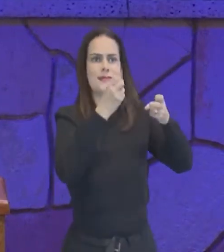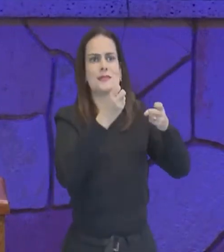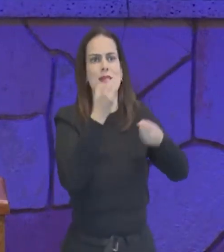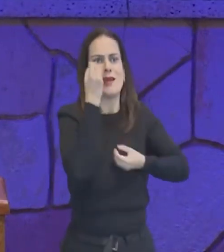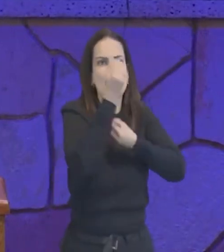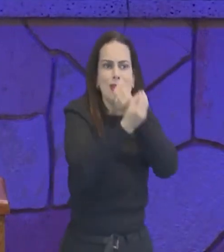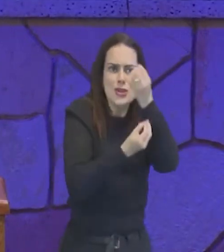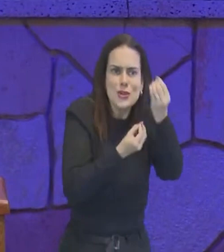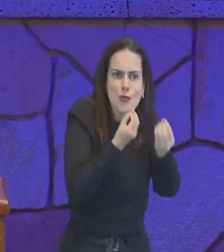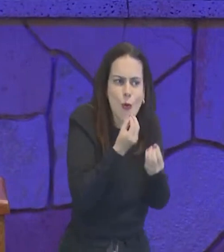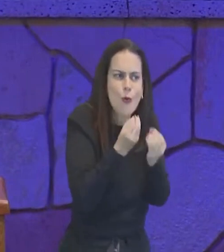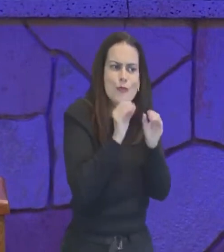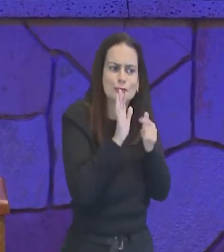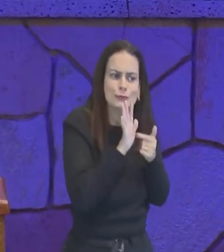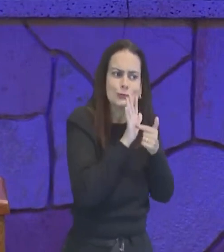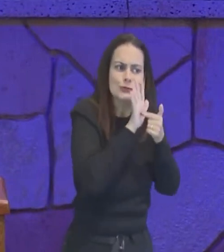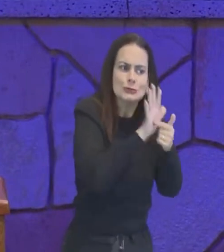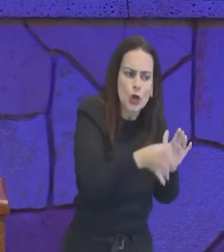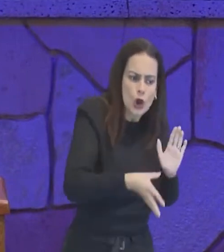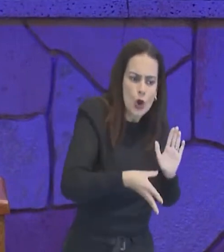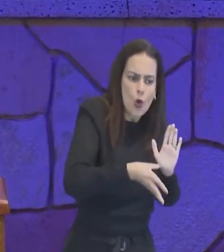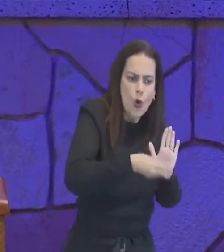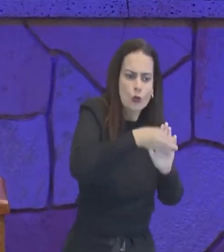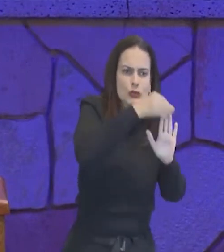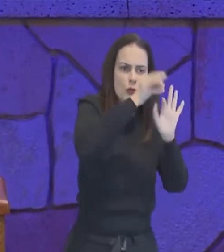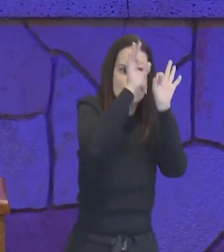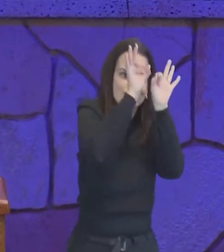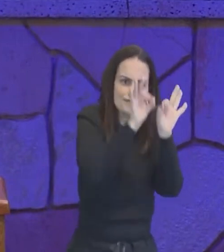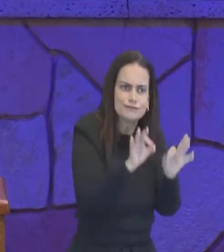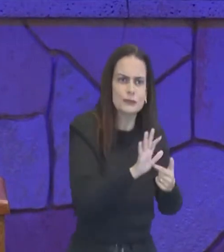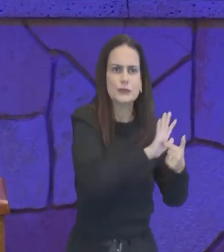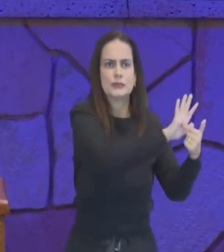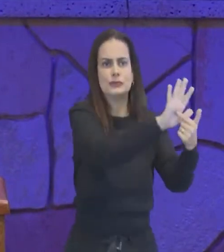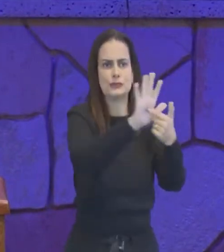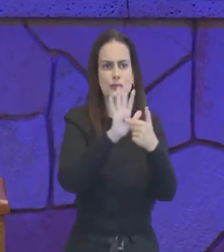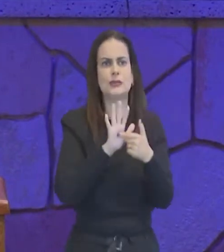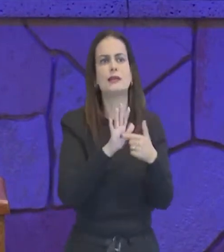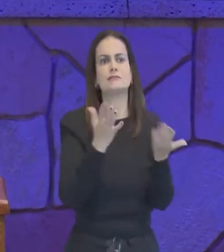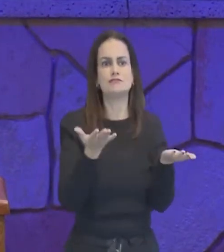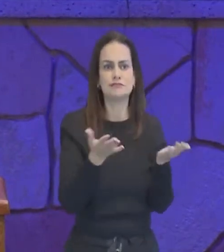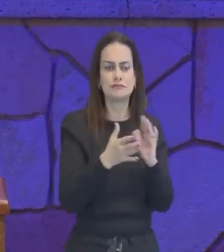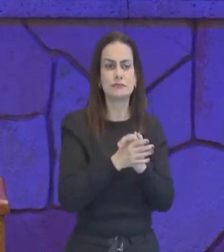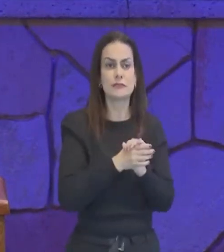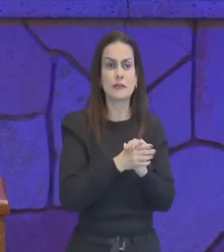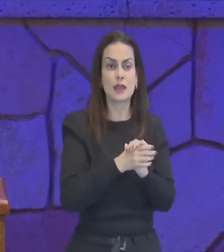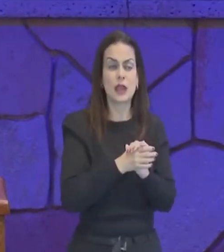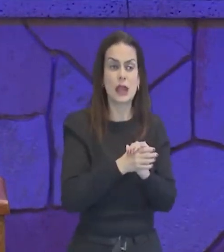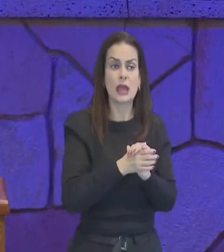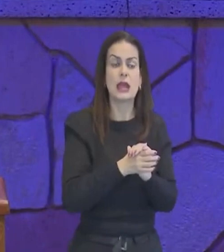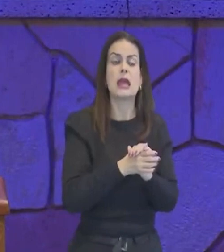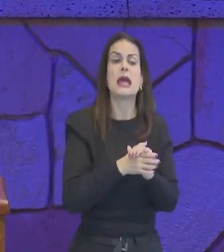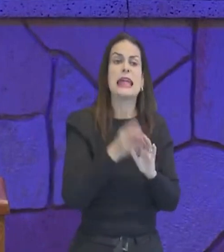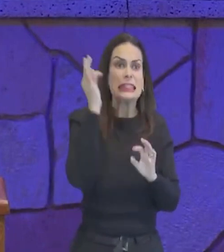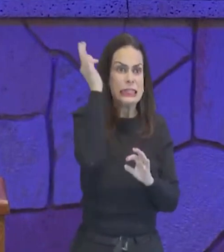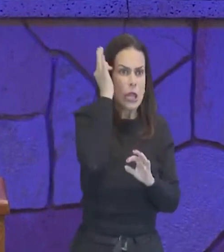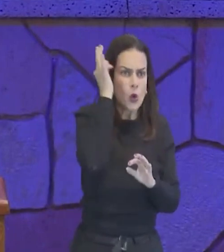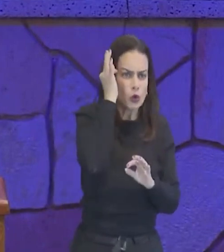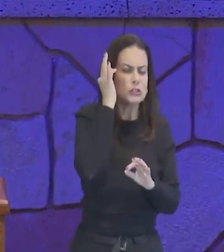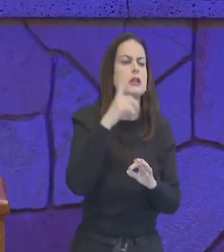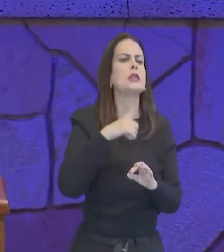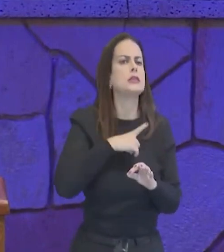conteúdos, mais complexos, que a própria teologia também nos traz, a teologia possui termos difíceis, e